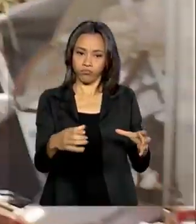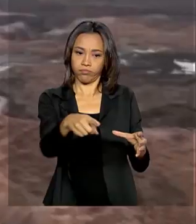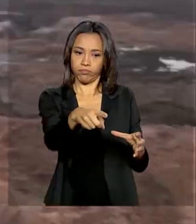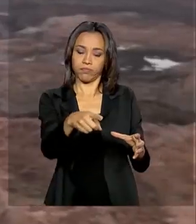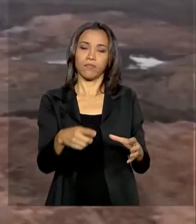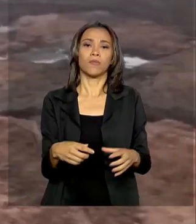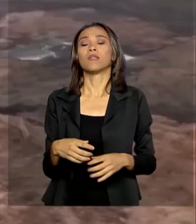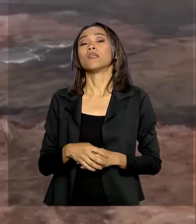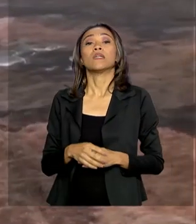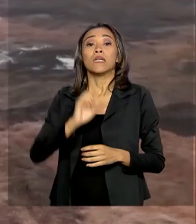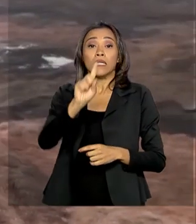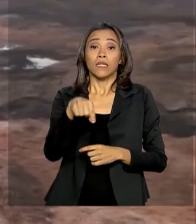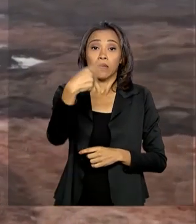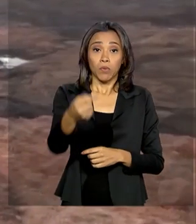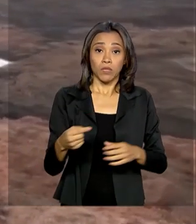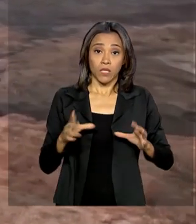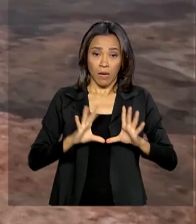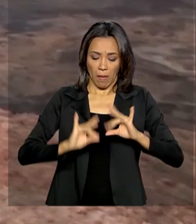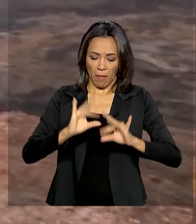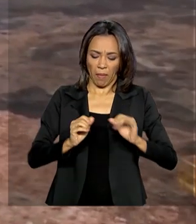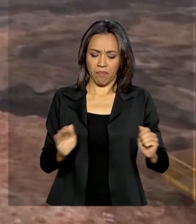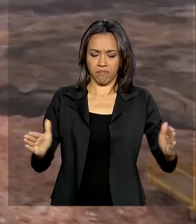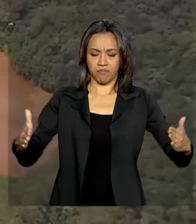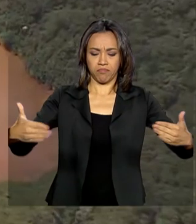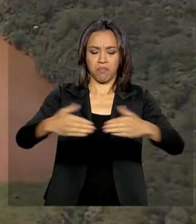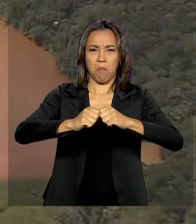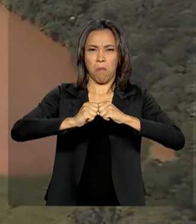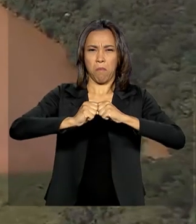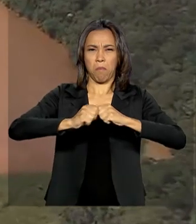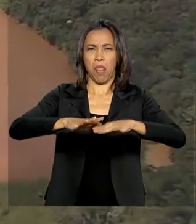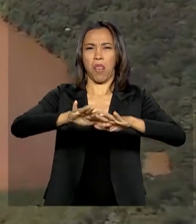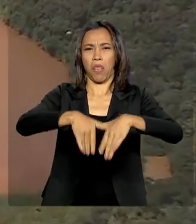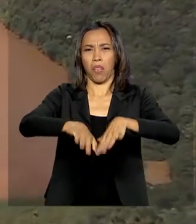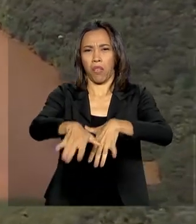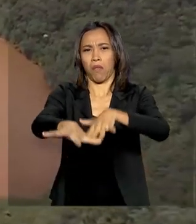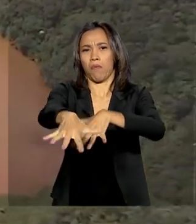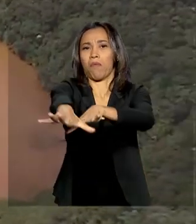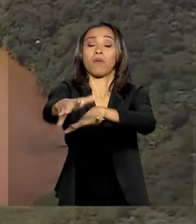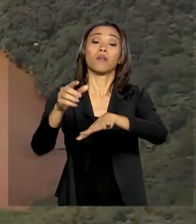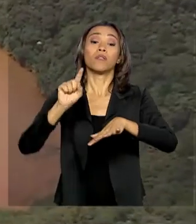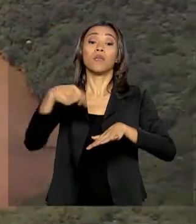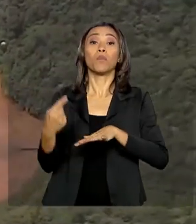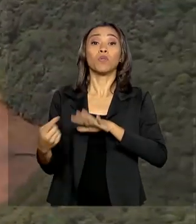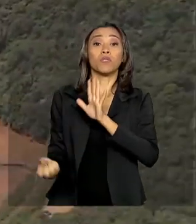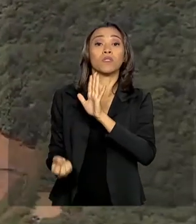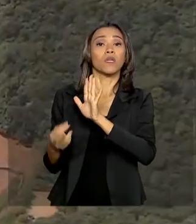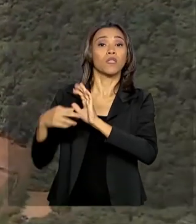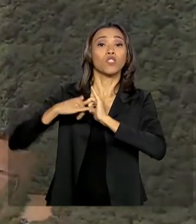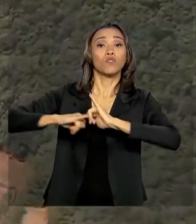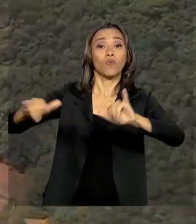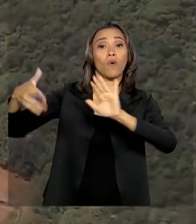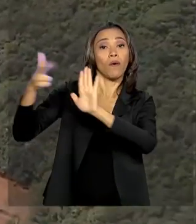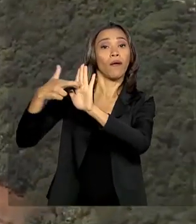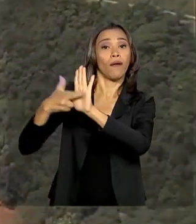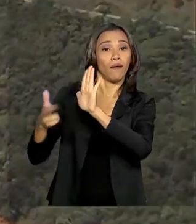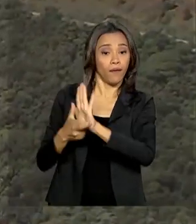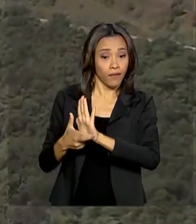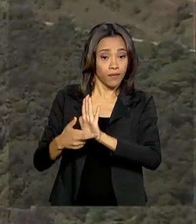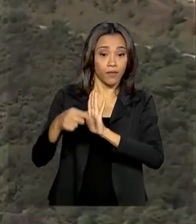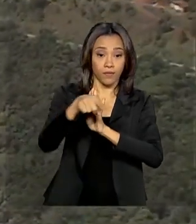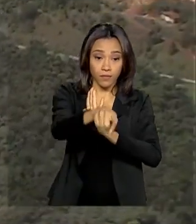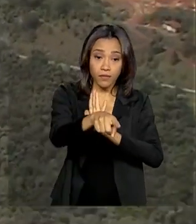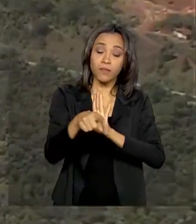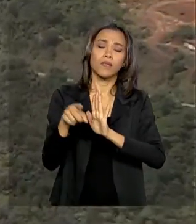Dias após o rompimento da barragem, a Agência Nacional de Mineração publicou norma proibindo a construção ou alteamento de